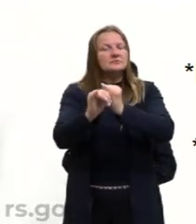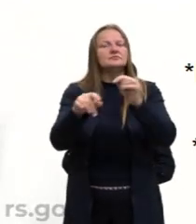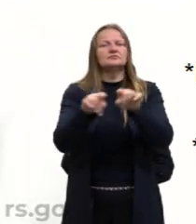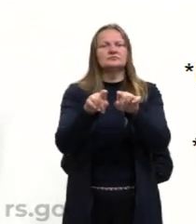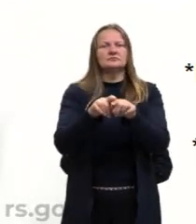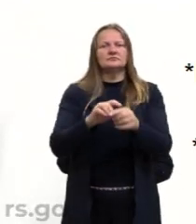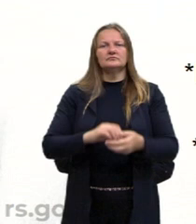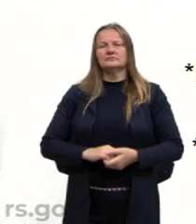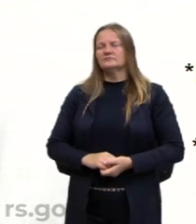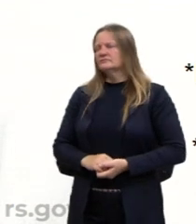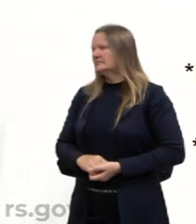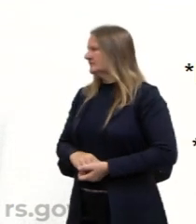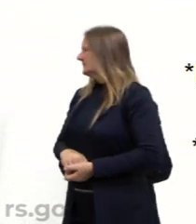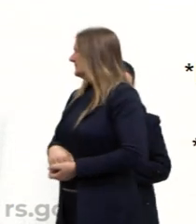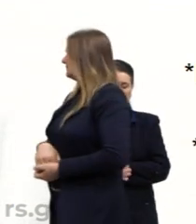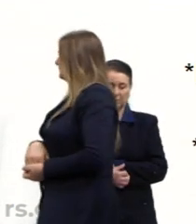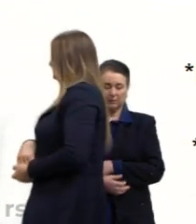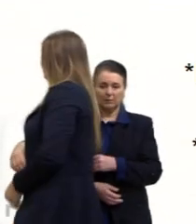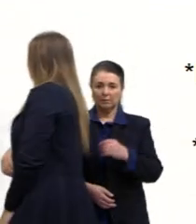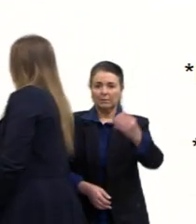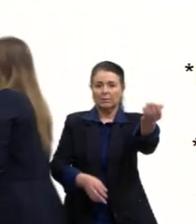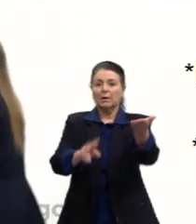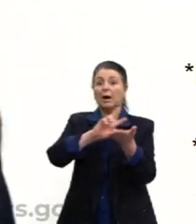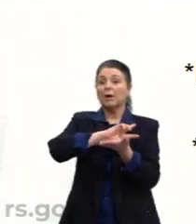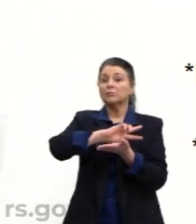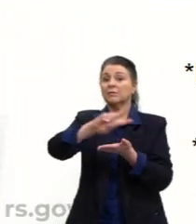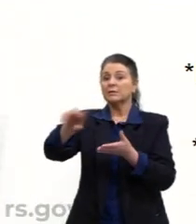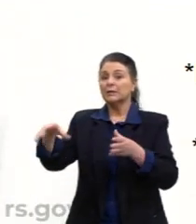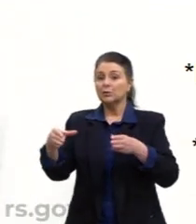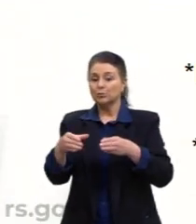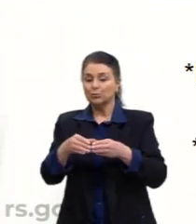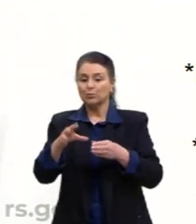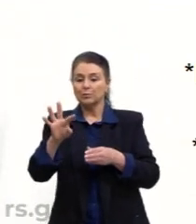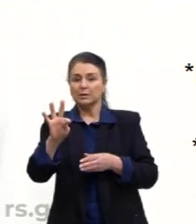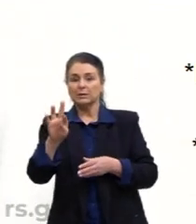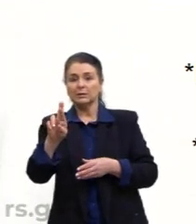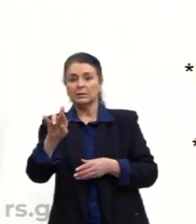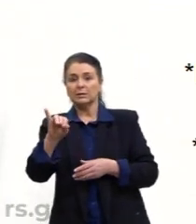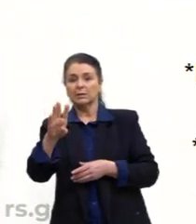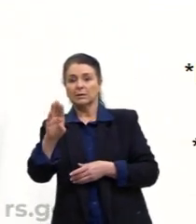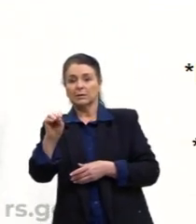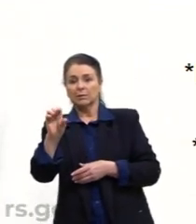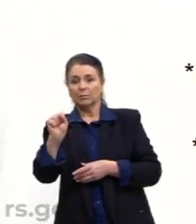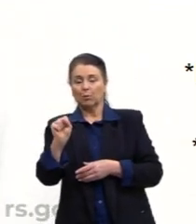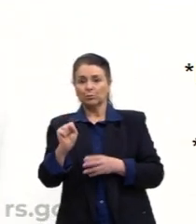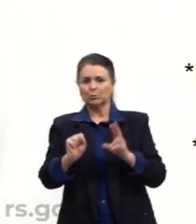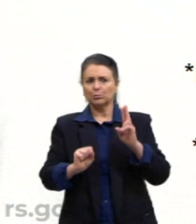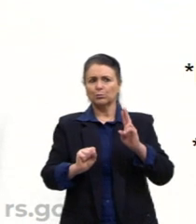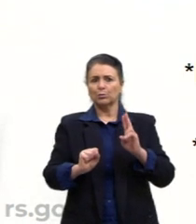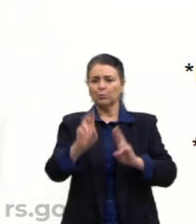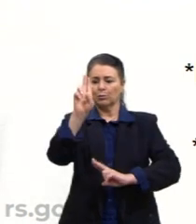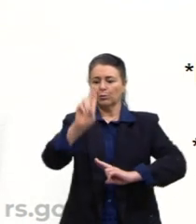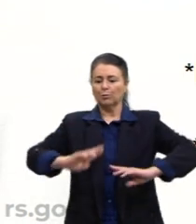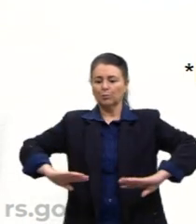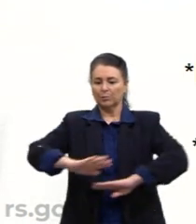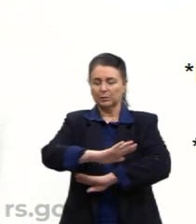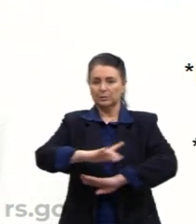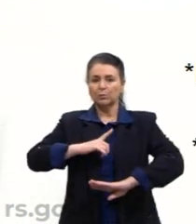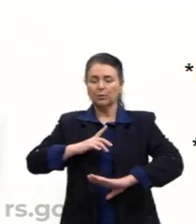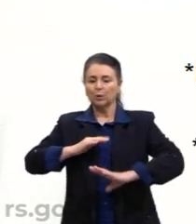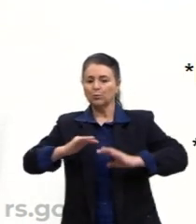Aqui, olha, vai ocorrer, ó, a diversidade das tribos urbanas, porque há, turma, assim, sempre há esse movimento dialético,